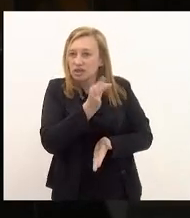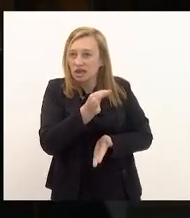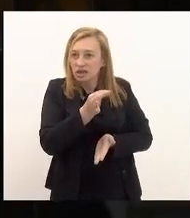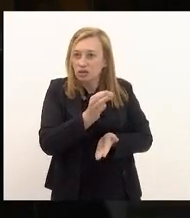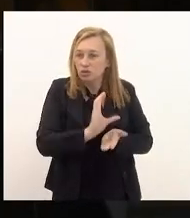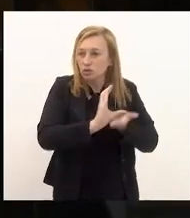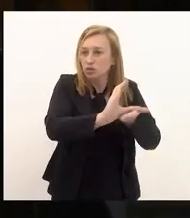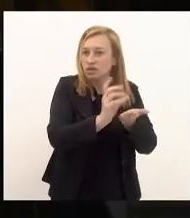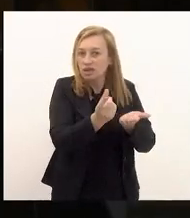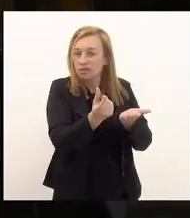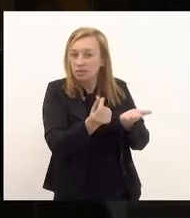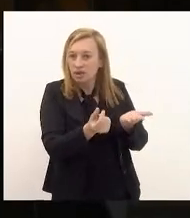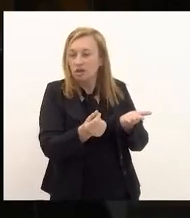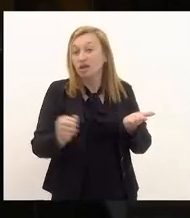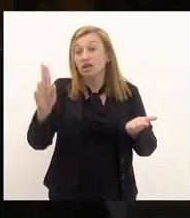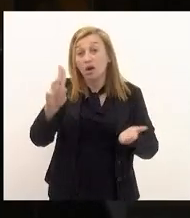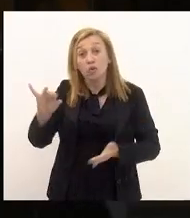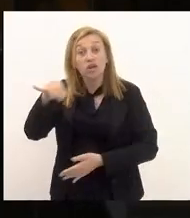orçamento da União